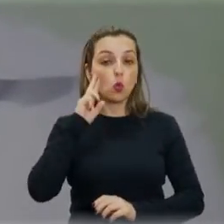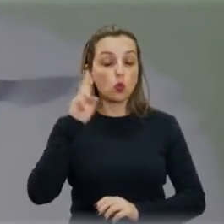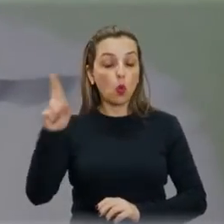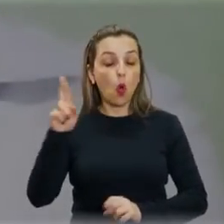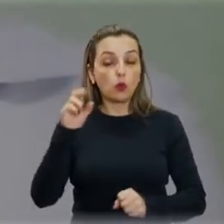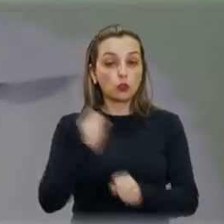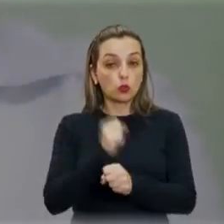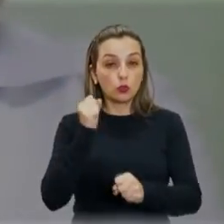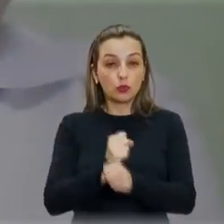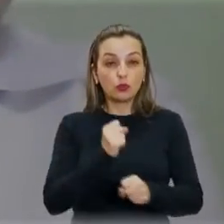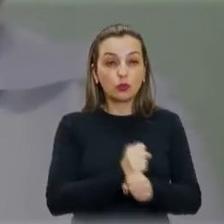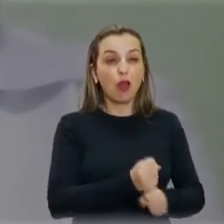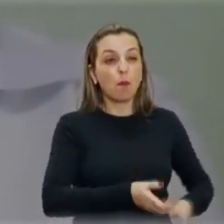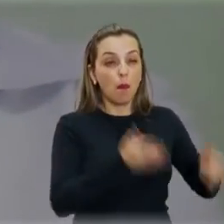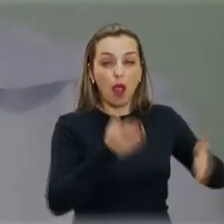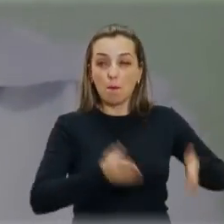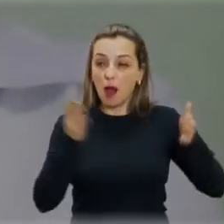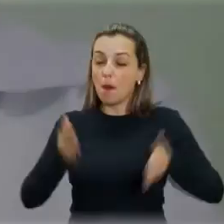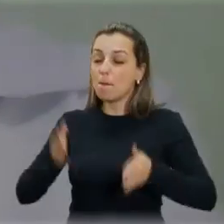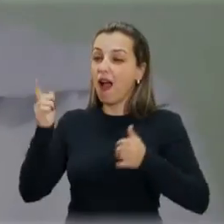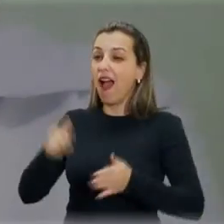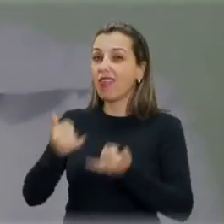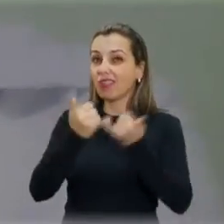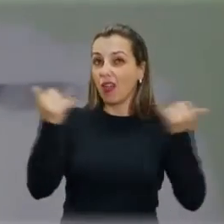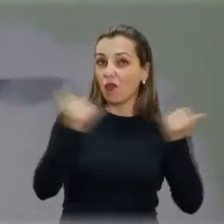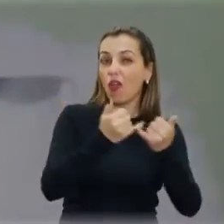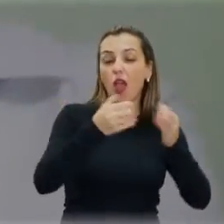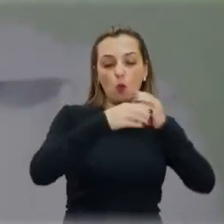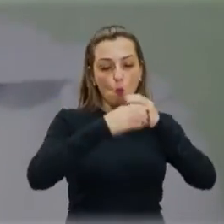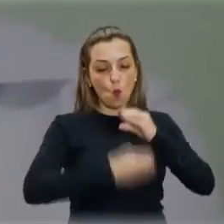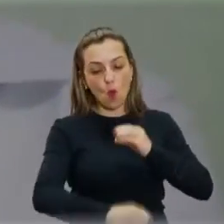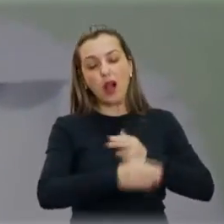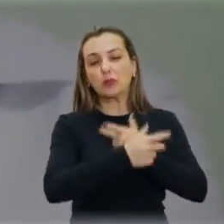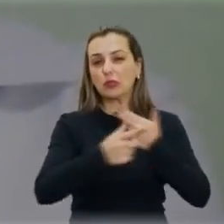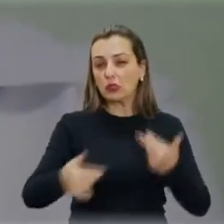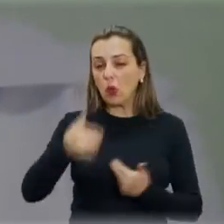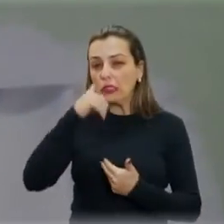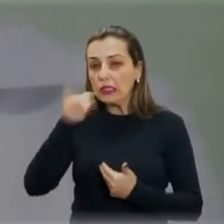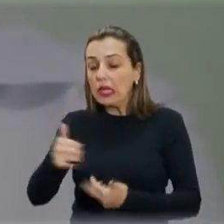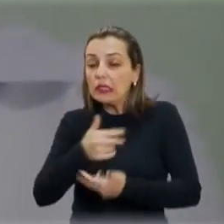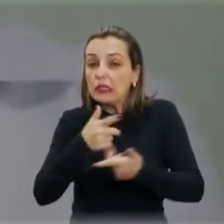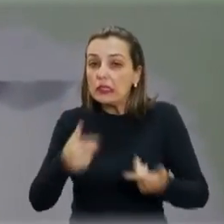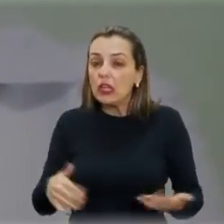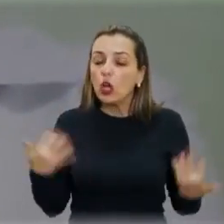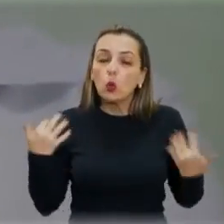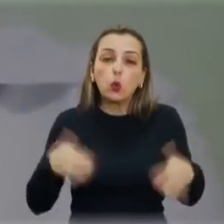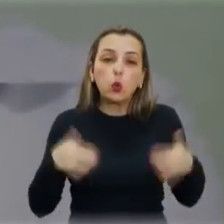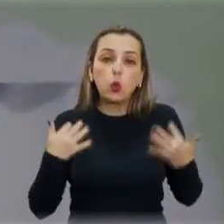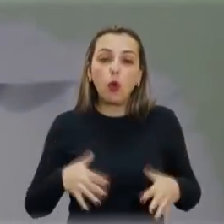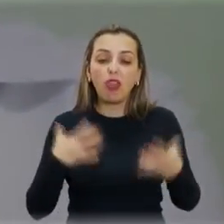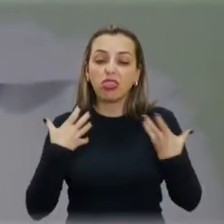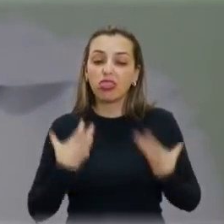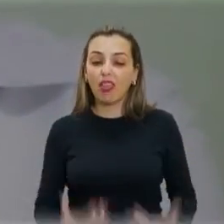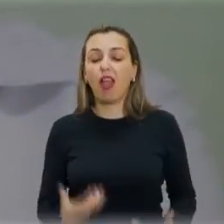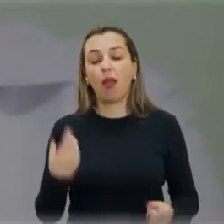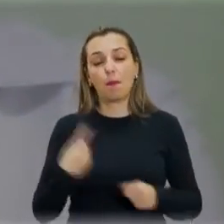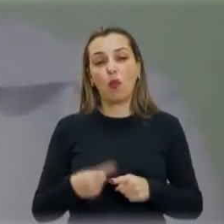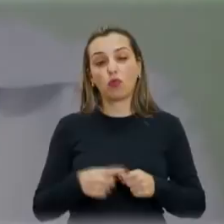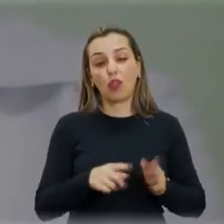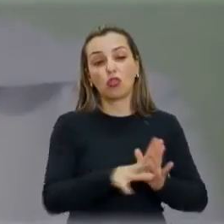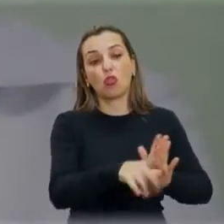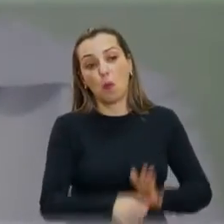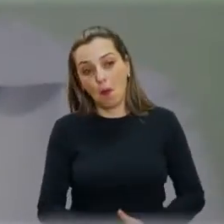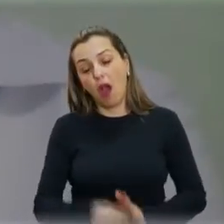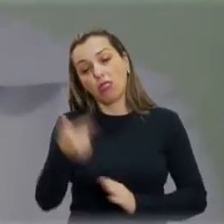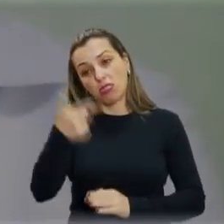aguentam mais fazer encanamento, pôr fios, instalações elétricas, caixinhas. Quando chega aí, tem a surpresa que foram